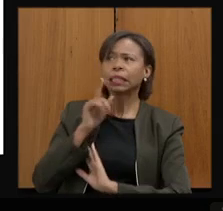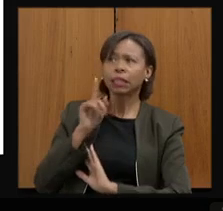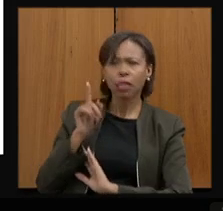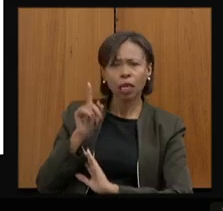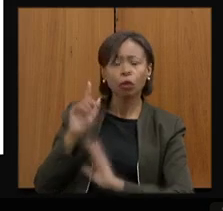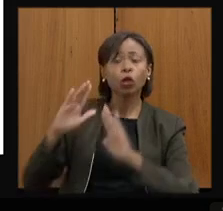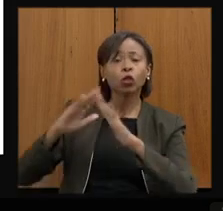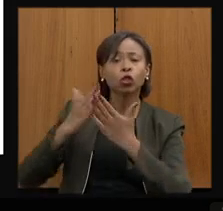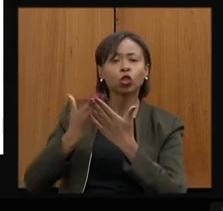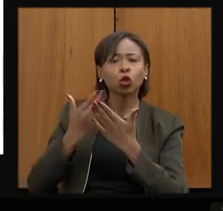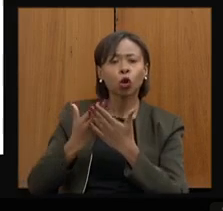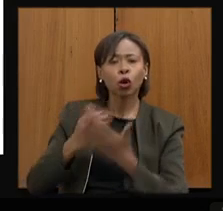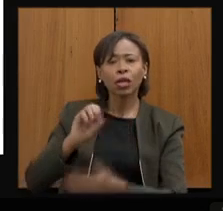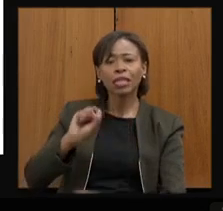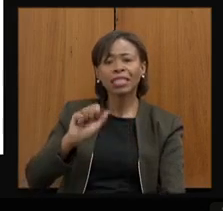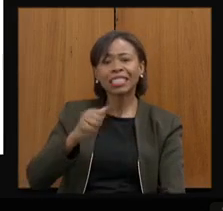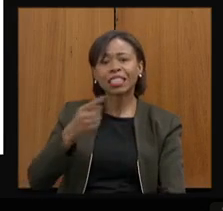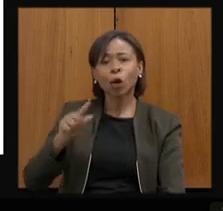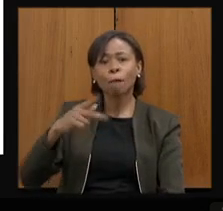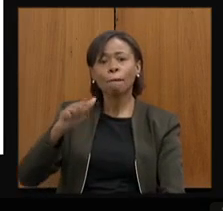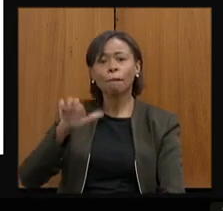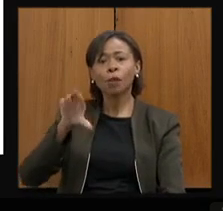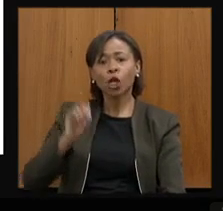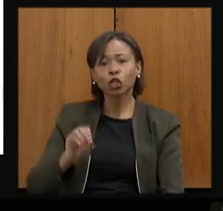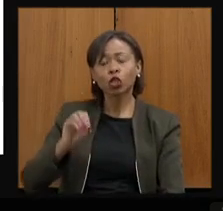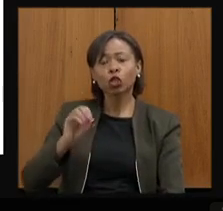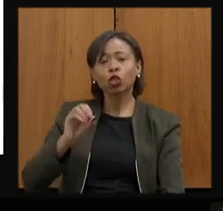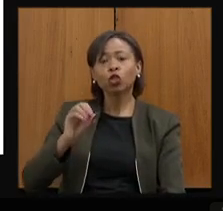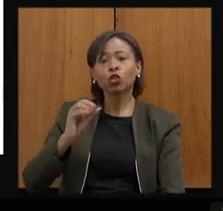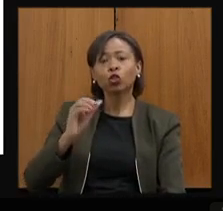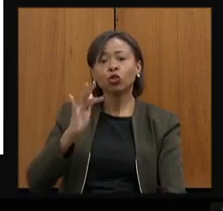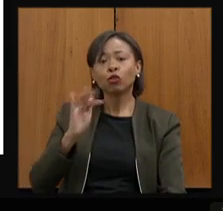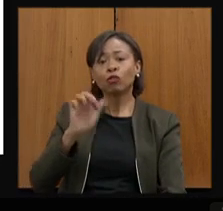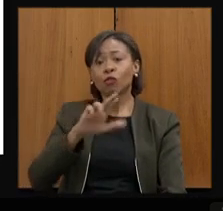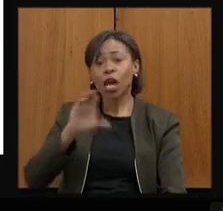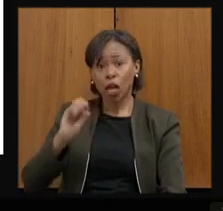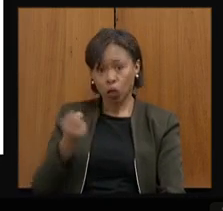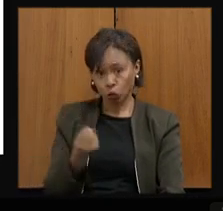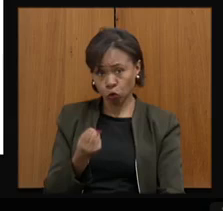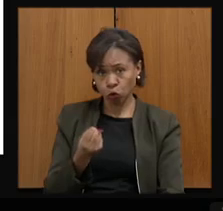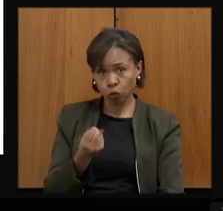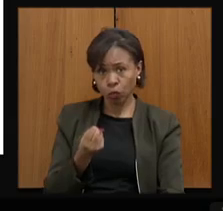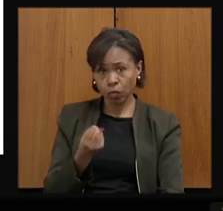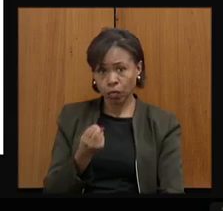escola em São Pedro dos Ferros, na superintendência de Ponte Nova. Por favor.